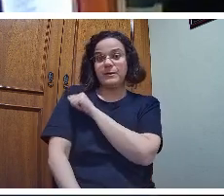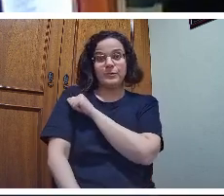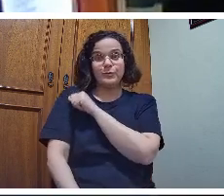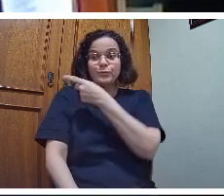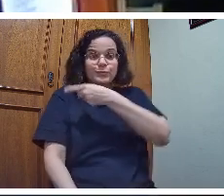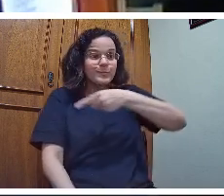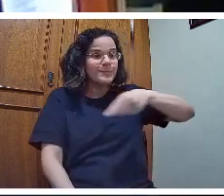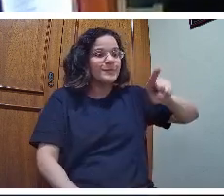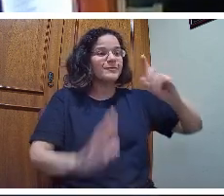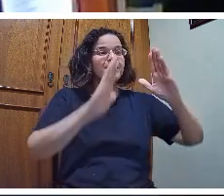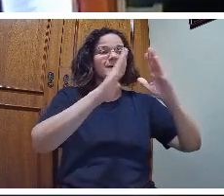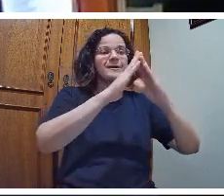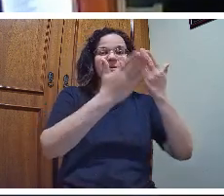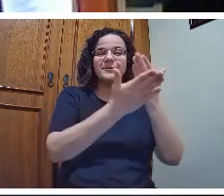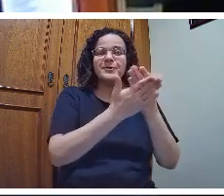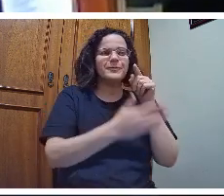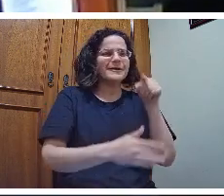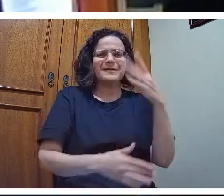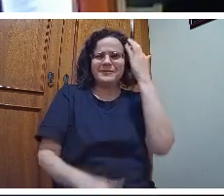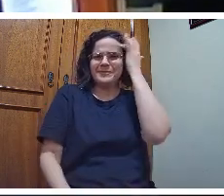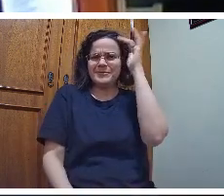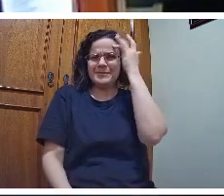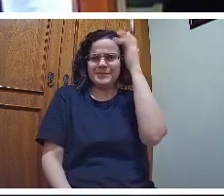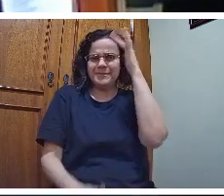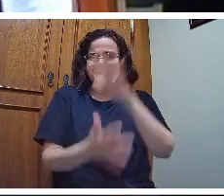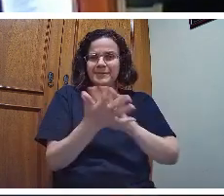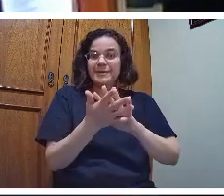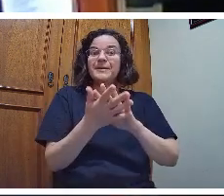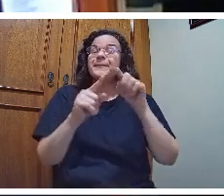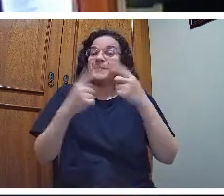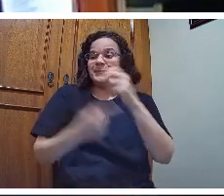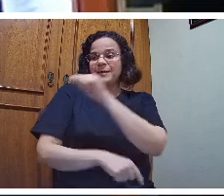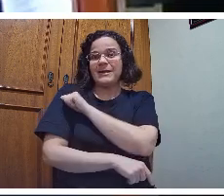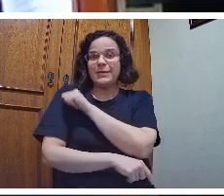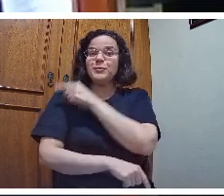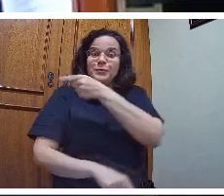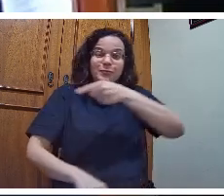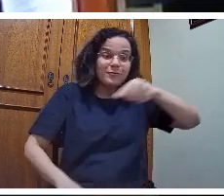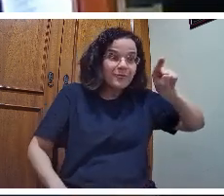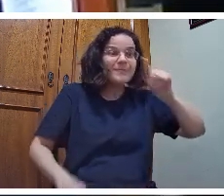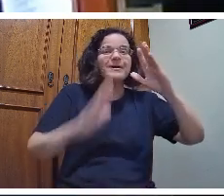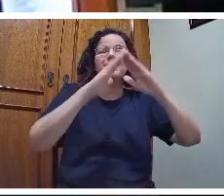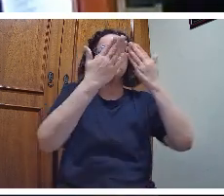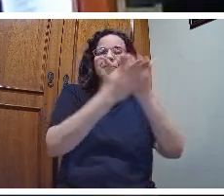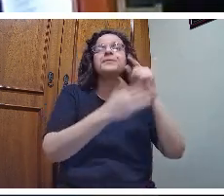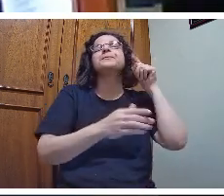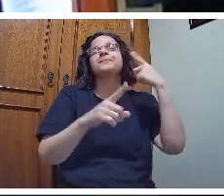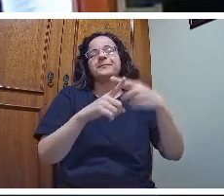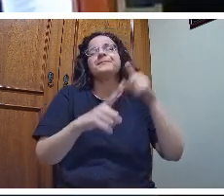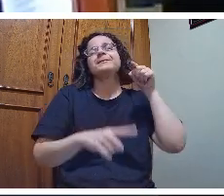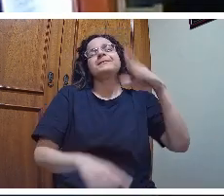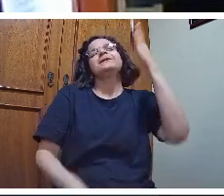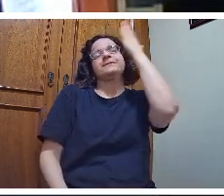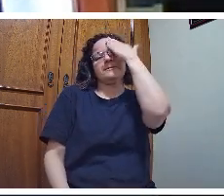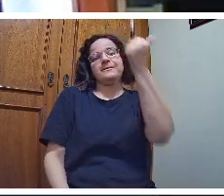não vai à escola porque ele não sabe. Ele vai à escola porque sabe. Ele tem conhecimento, ele possui uma